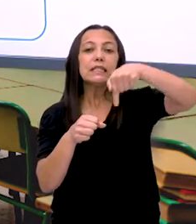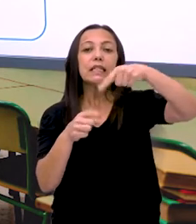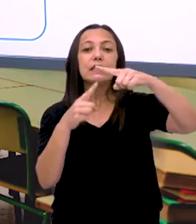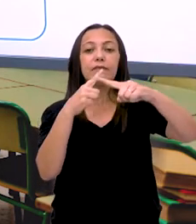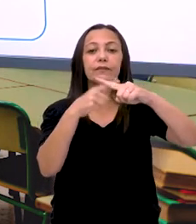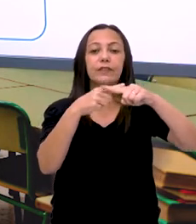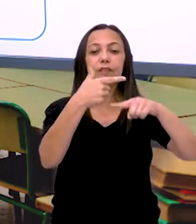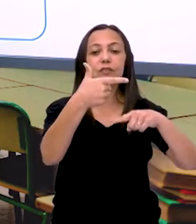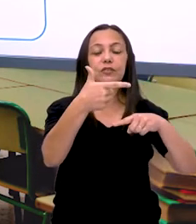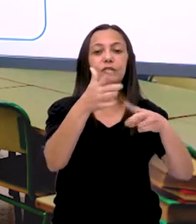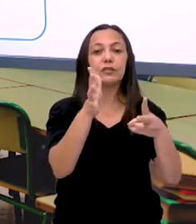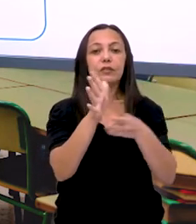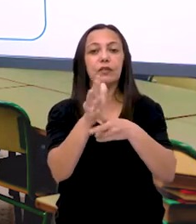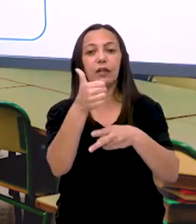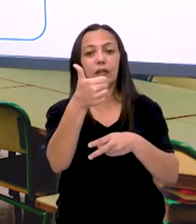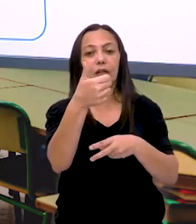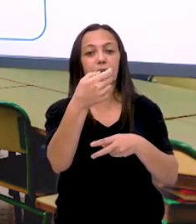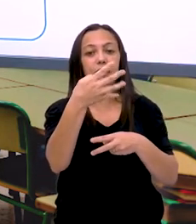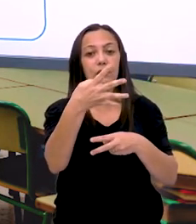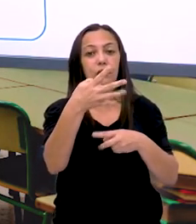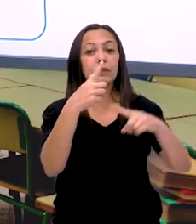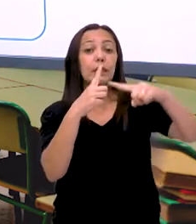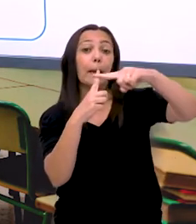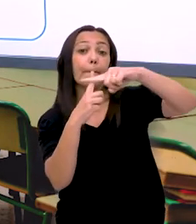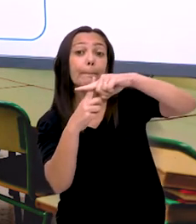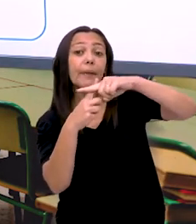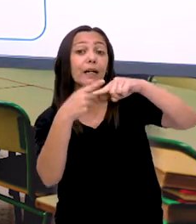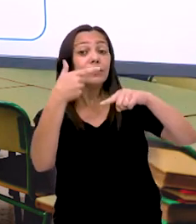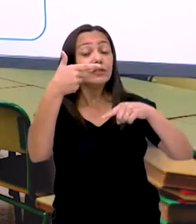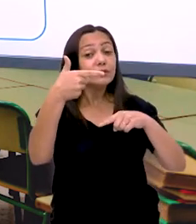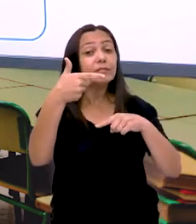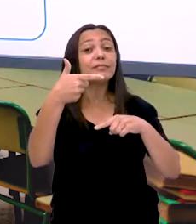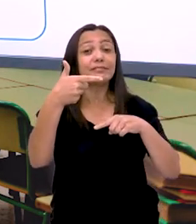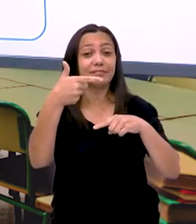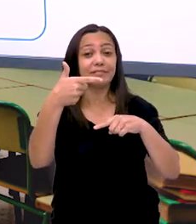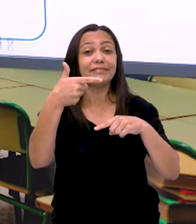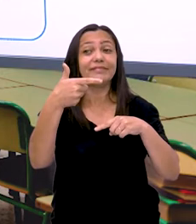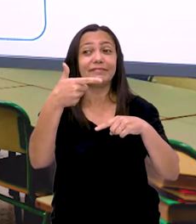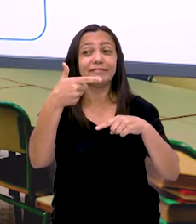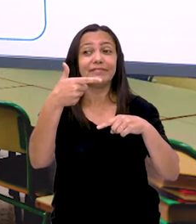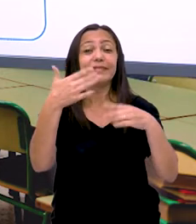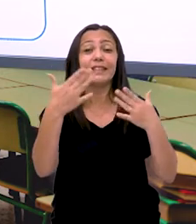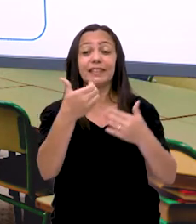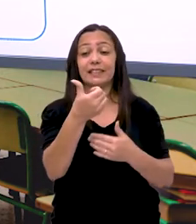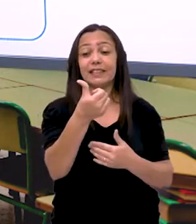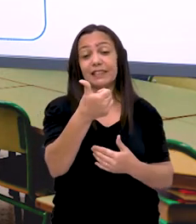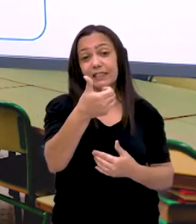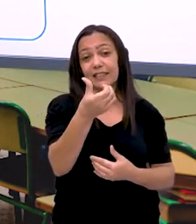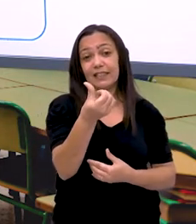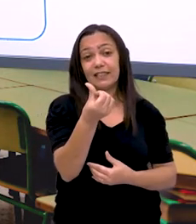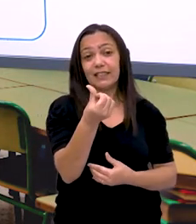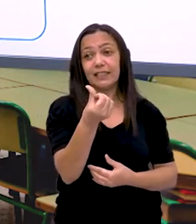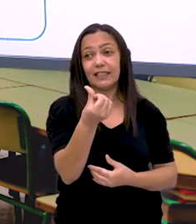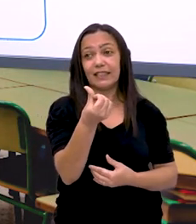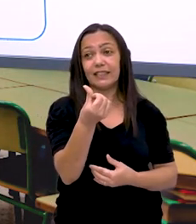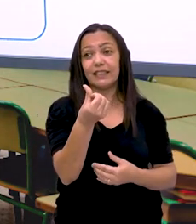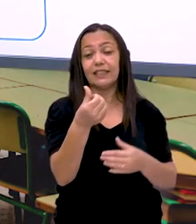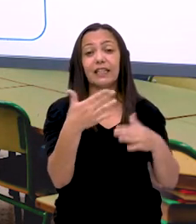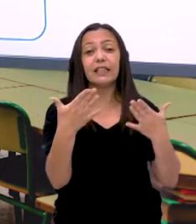Sete vezes dois. Quatorze. Mais os dois que subiram. Dezesseis.